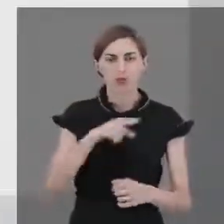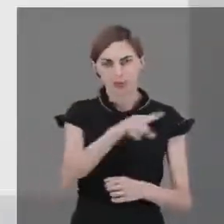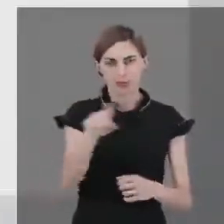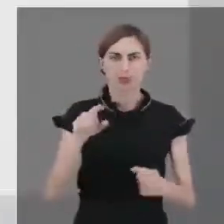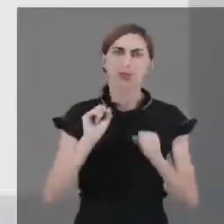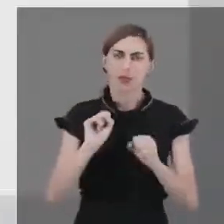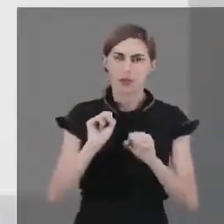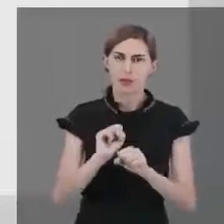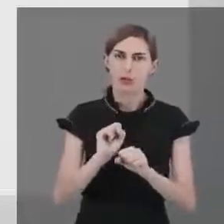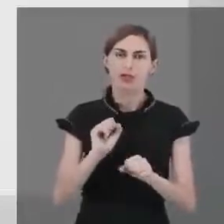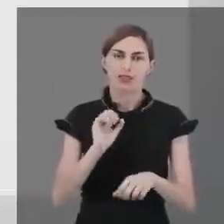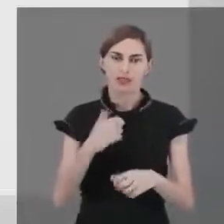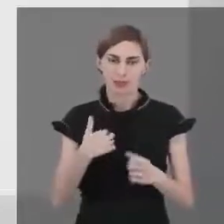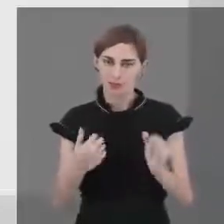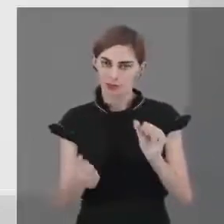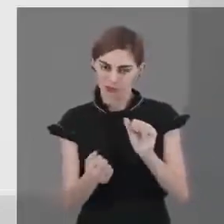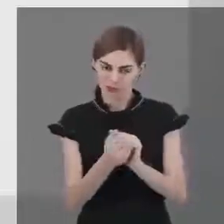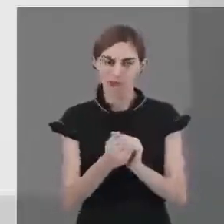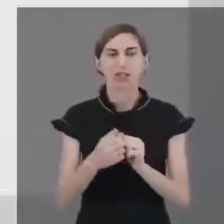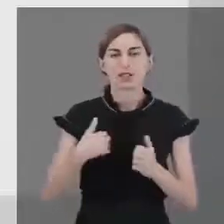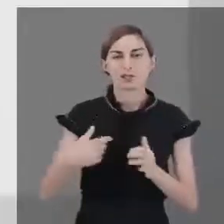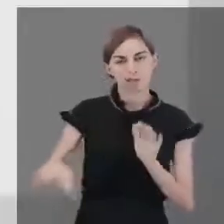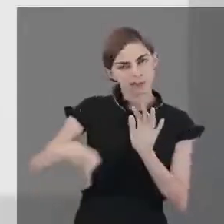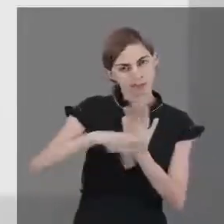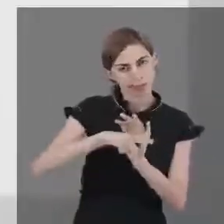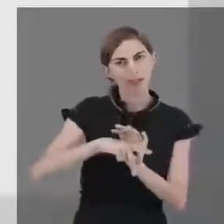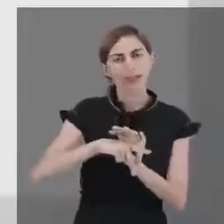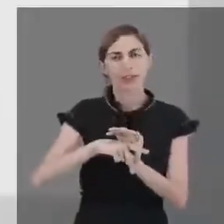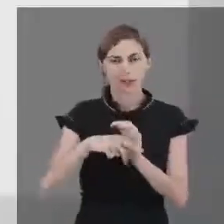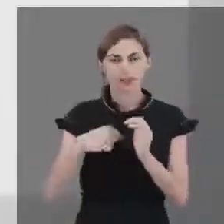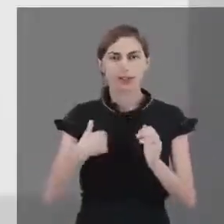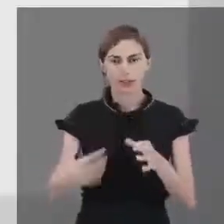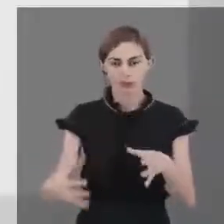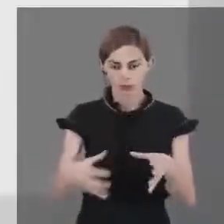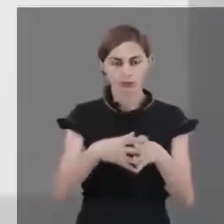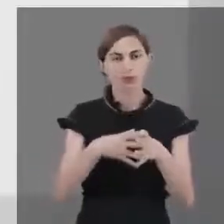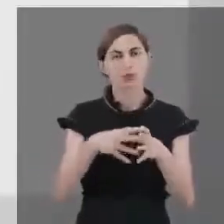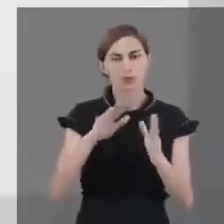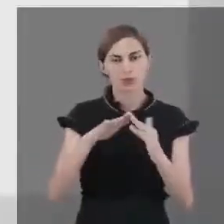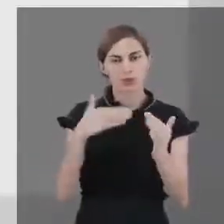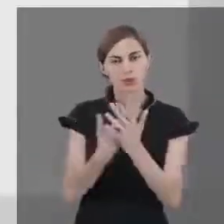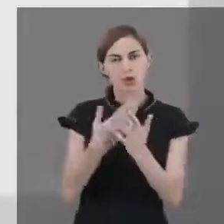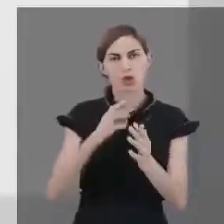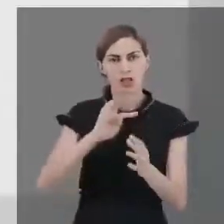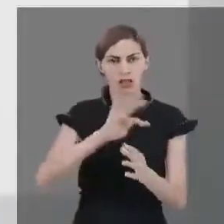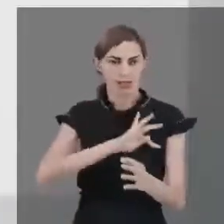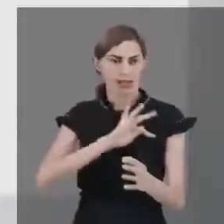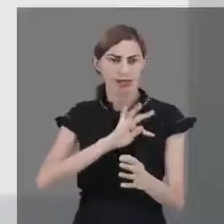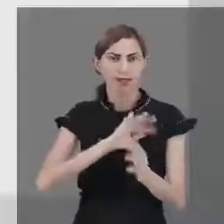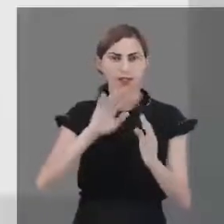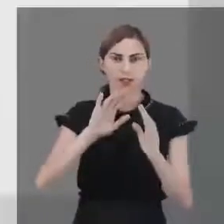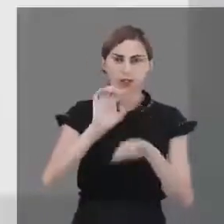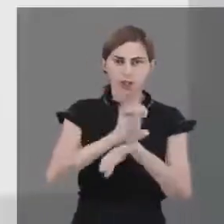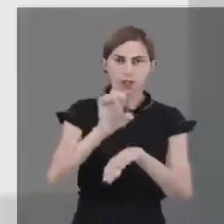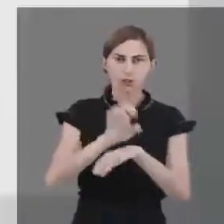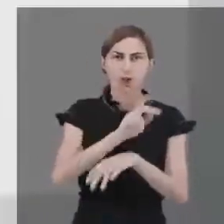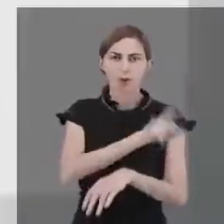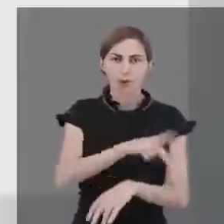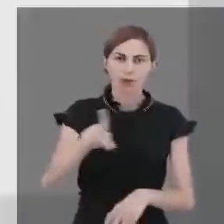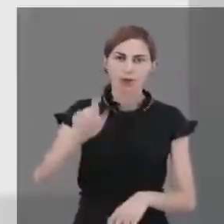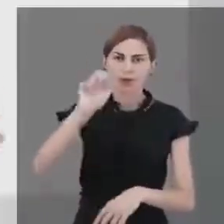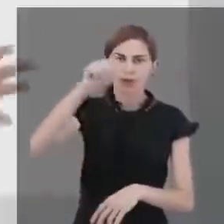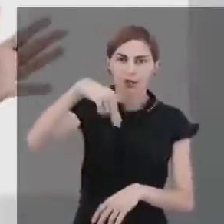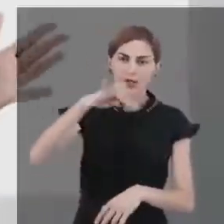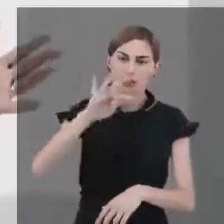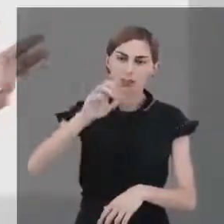podem contar conosco. Vocês fazem parte agora do nosso time, da Escola Técnica Estadual Professor Antônio